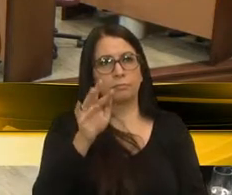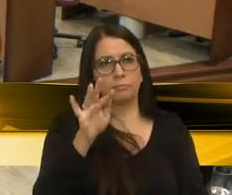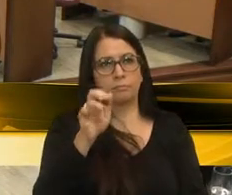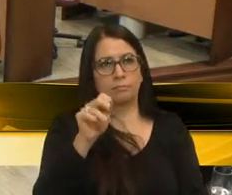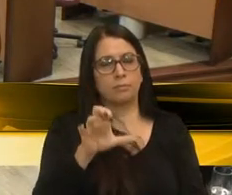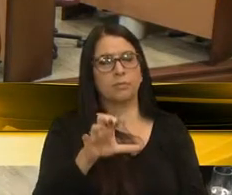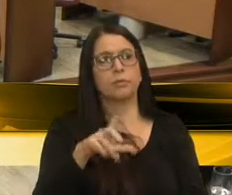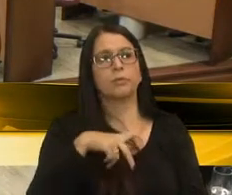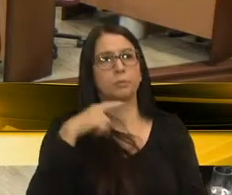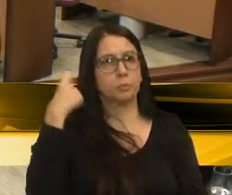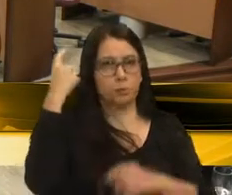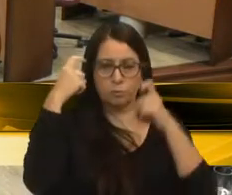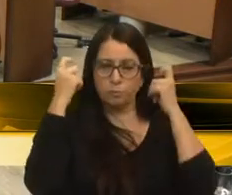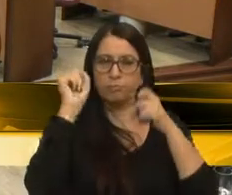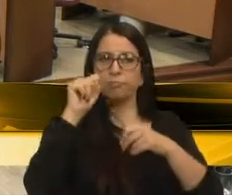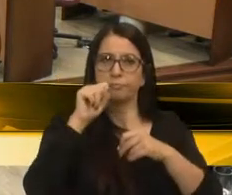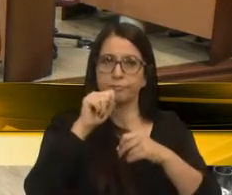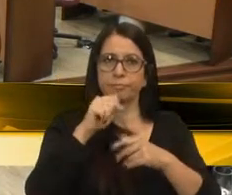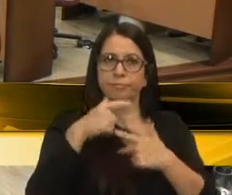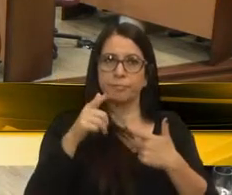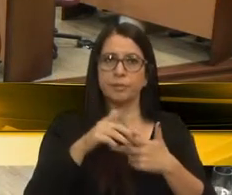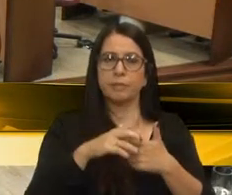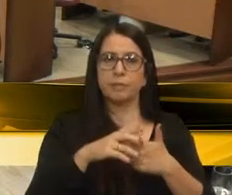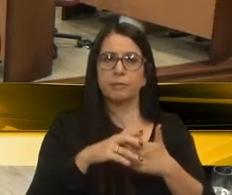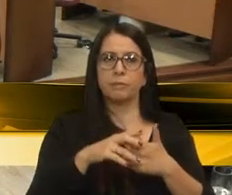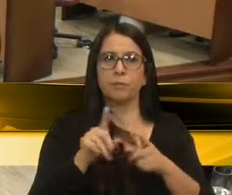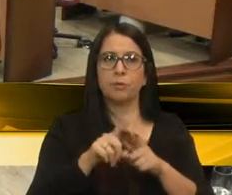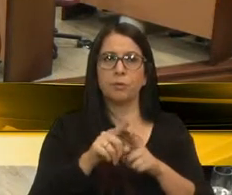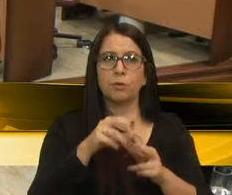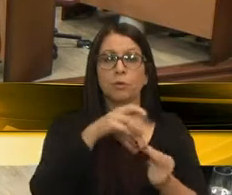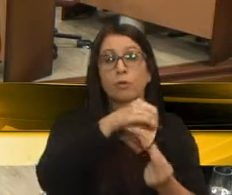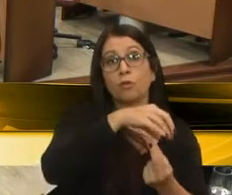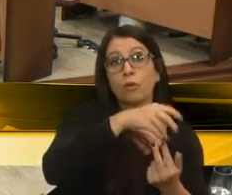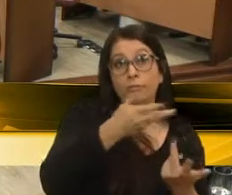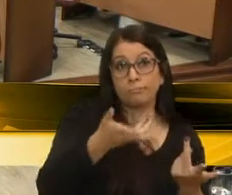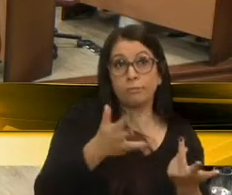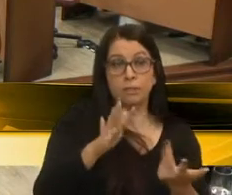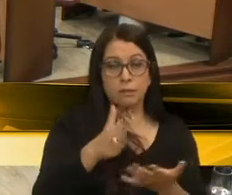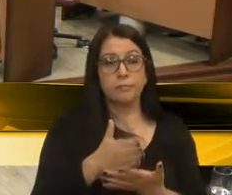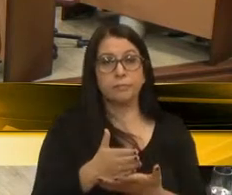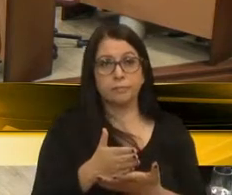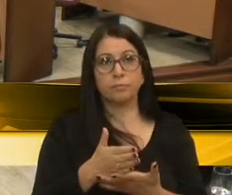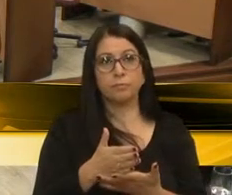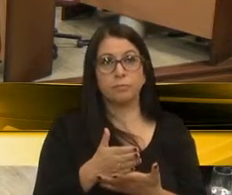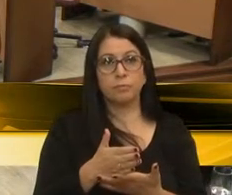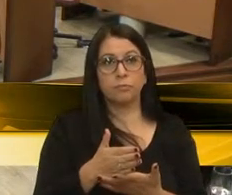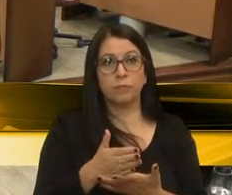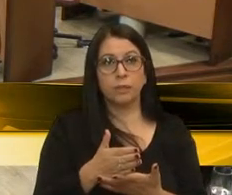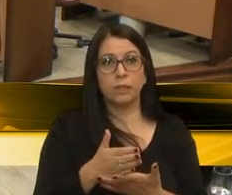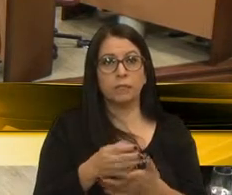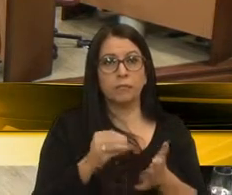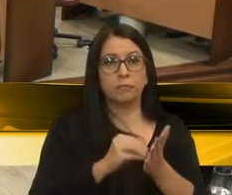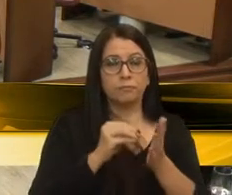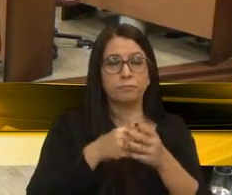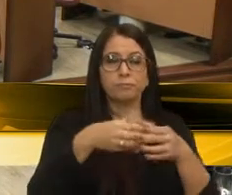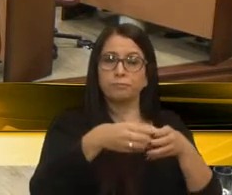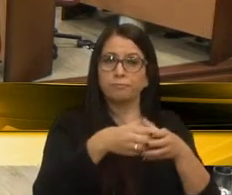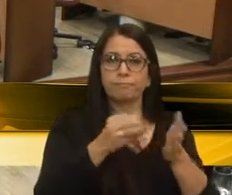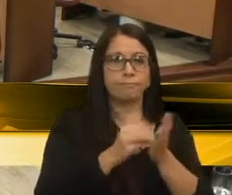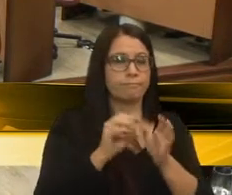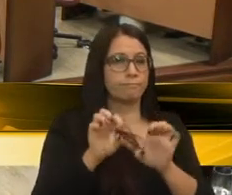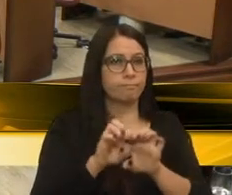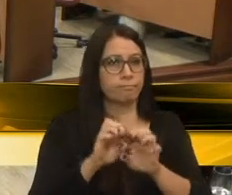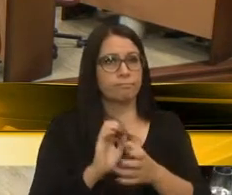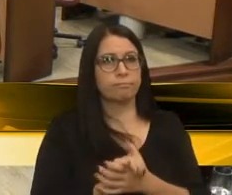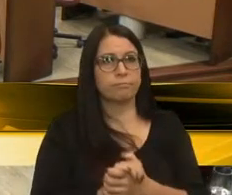preocupação por parte dele, mas muitas vezes a concessionária, por sua vez, falta de equipe, falta de estrutura,